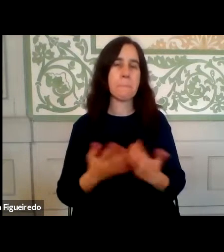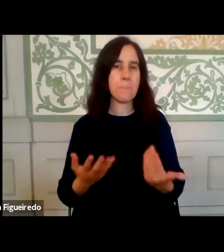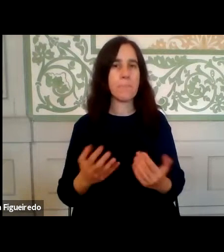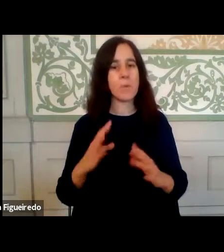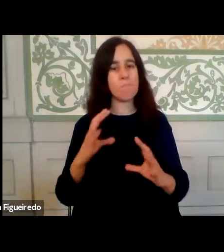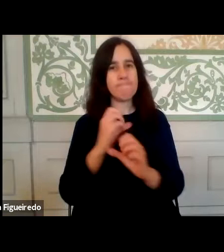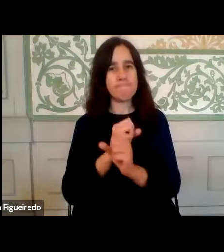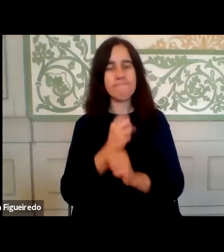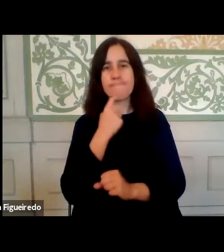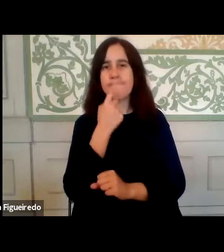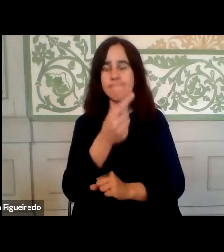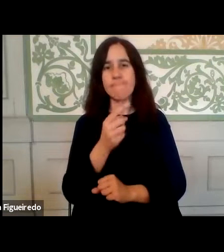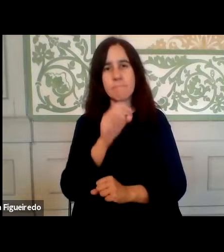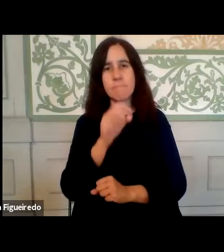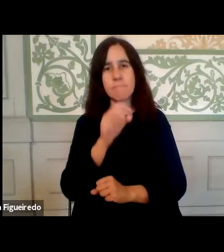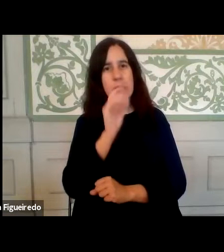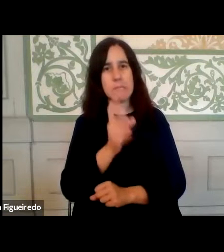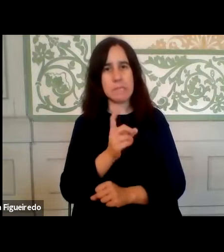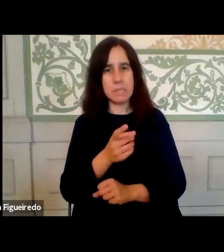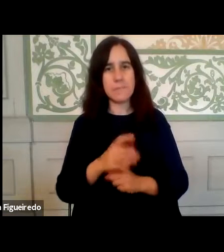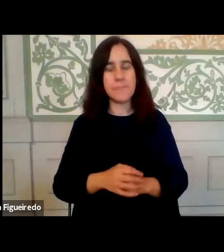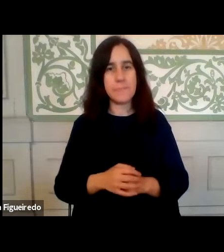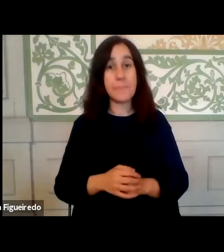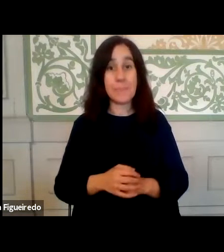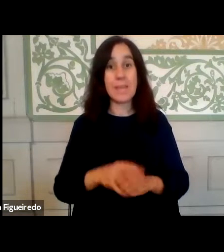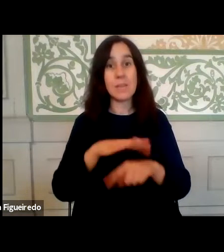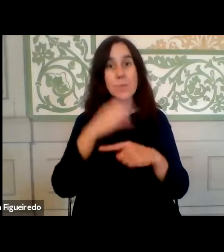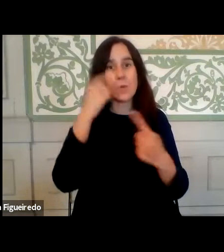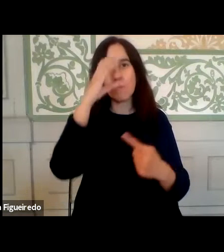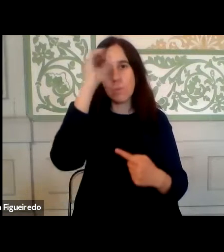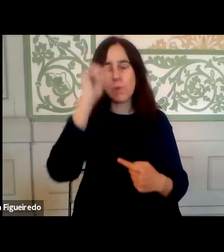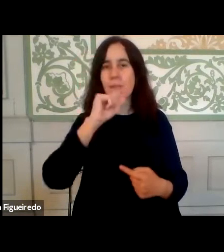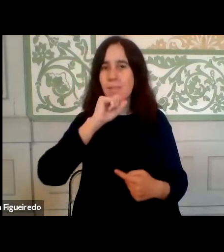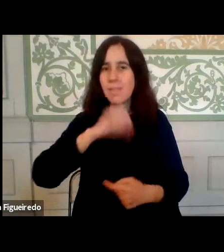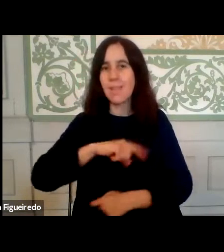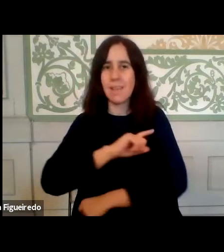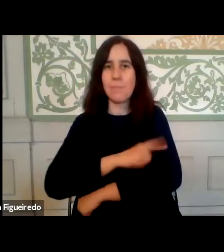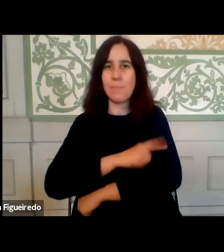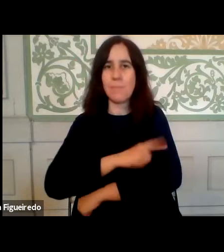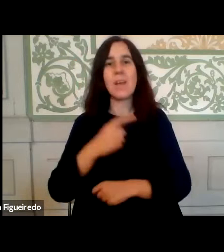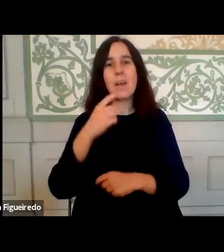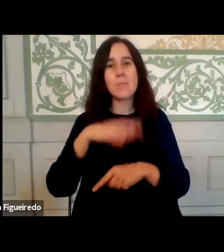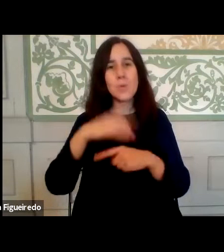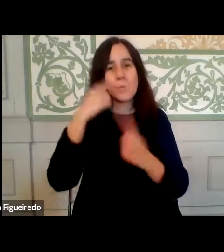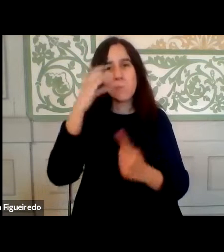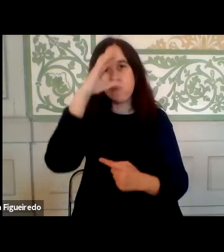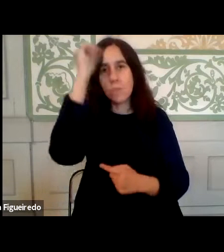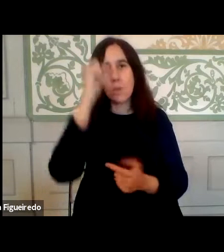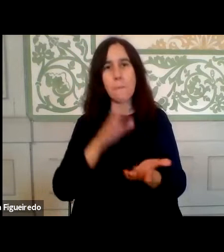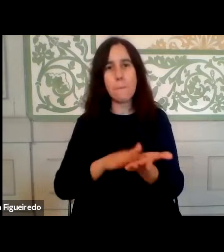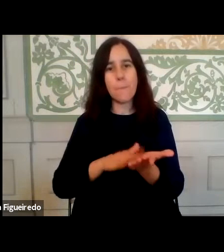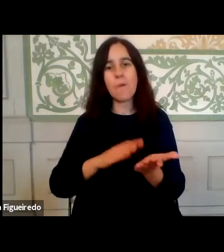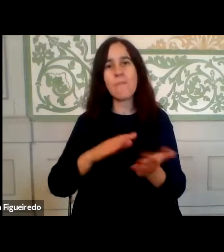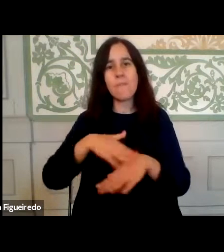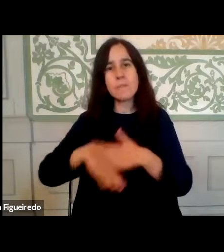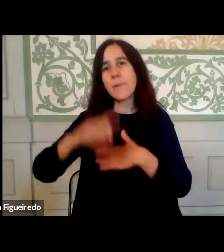com esta conclusão. A Administração Pública é capaz. A Administração Pública provou que sabe fazer